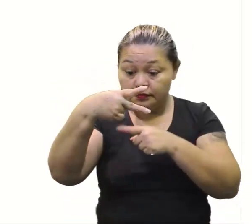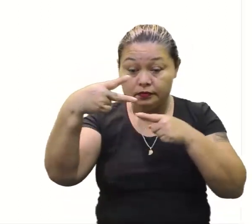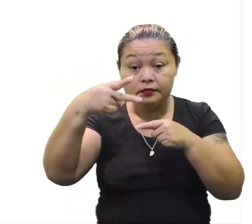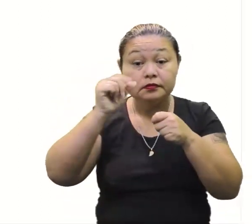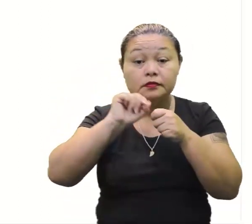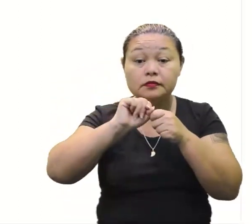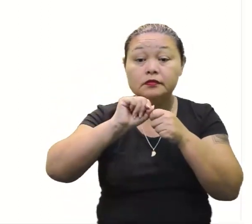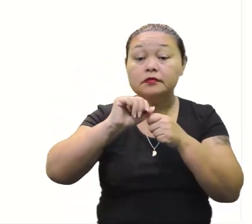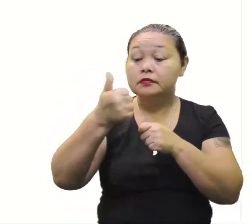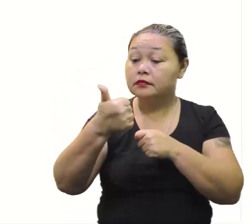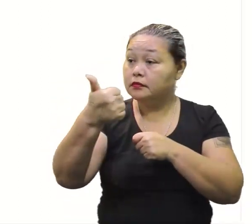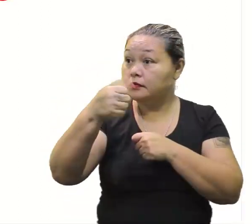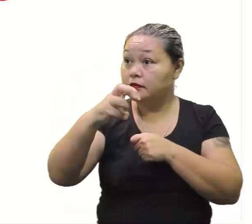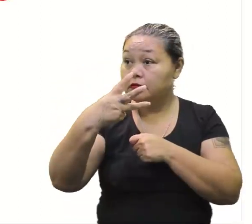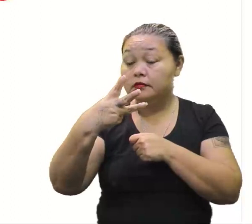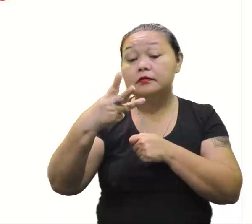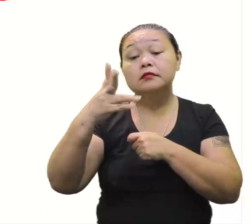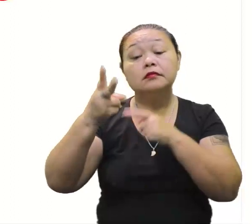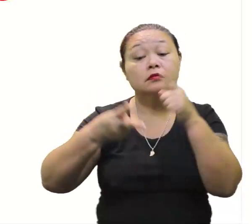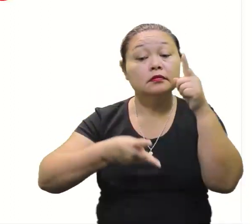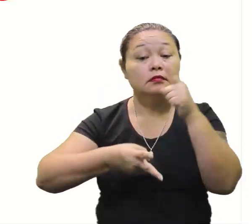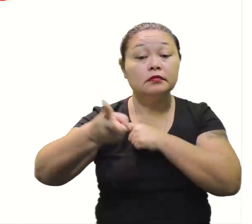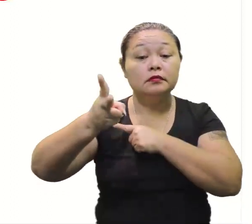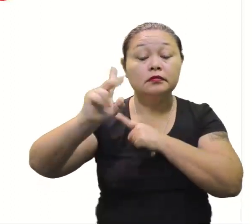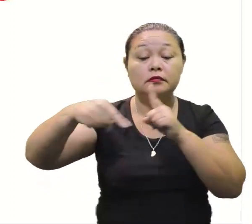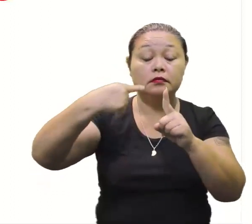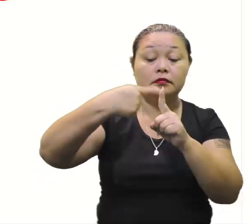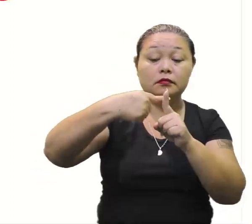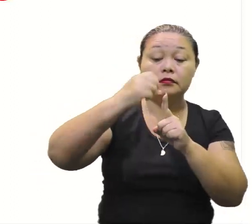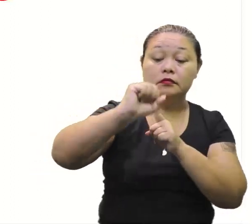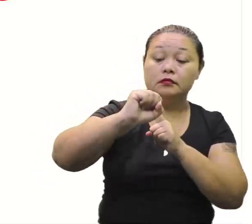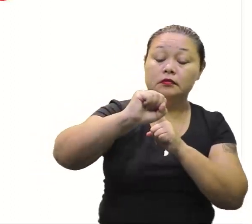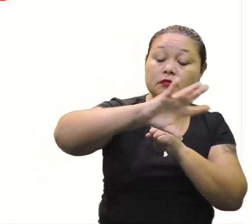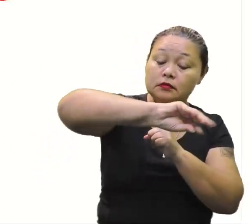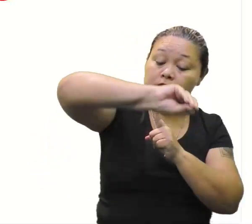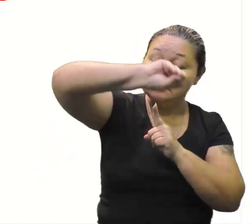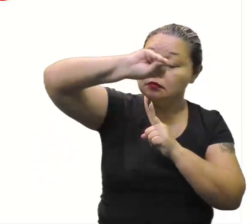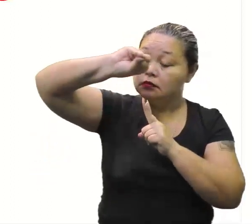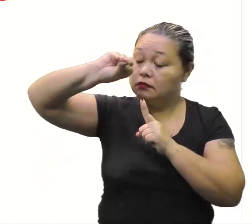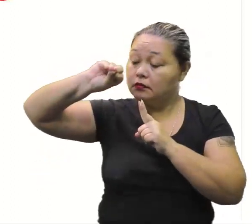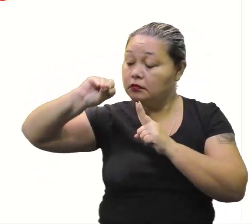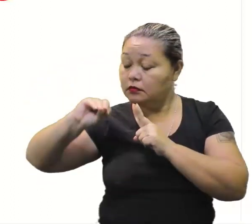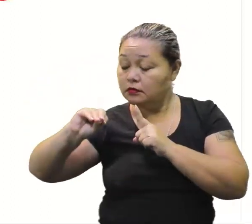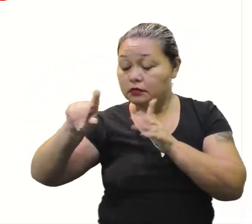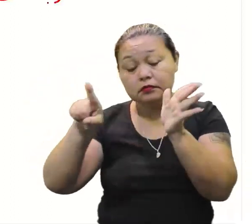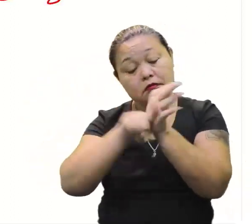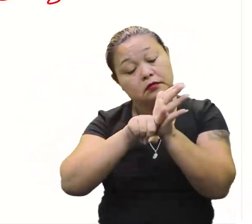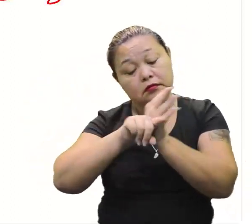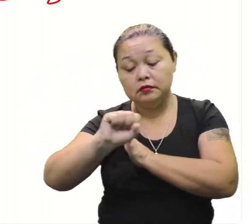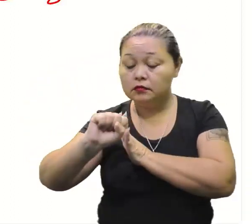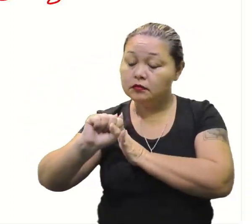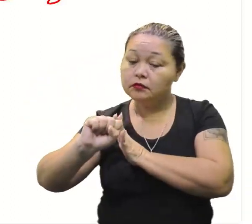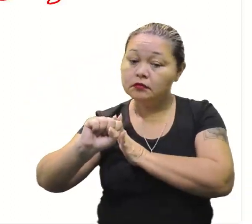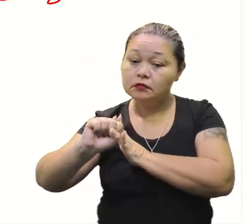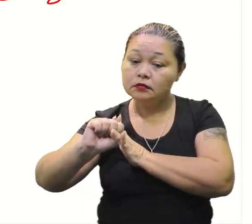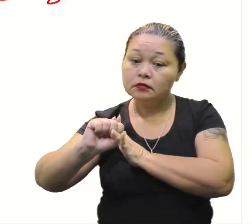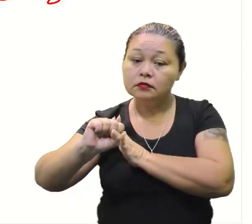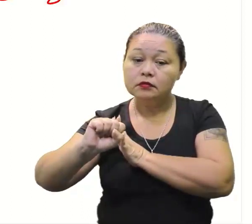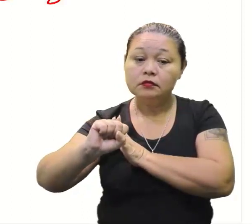O 13 já estava positivo. Continua. Isso, e o mais 8. Aí eu quero passar para o segundo membro? Menos 8. Menos 8.